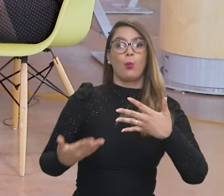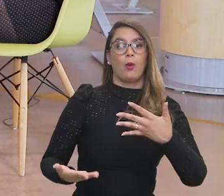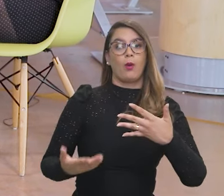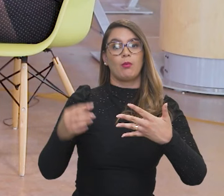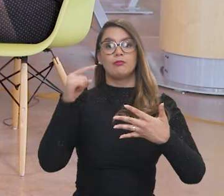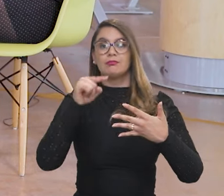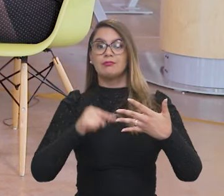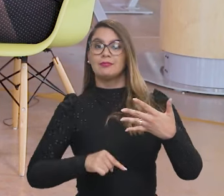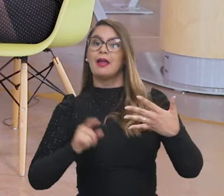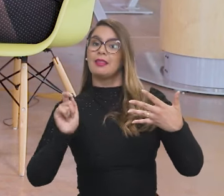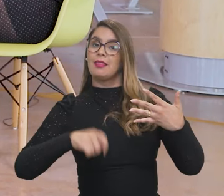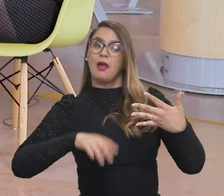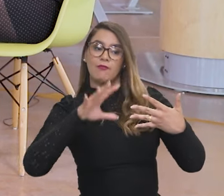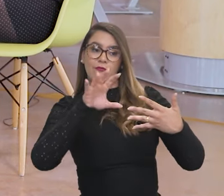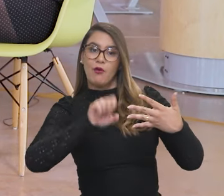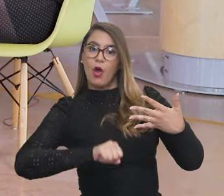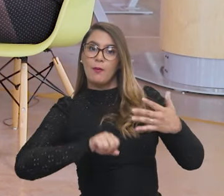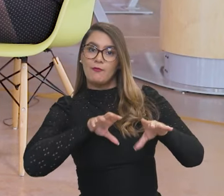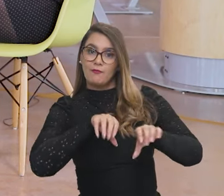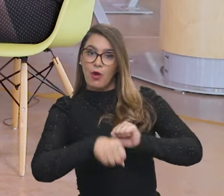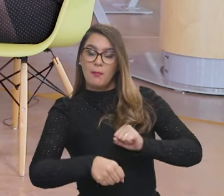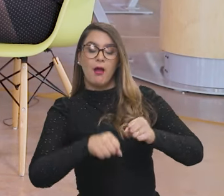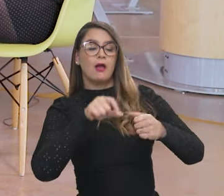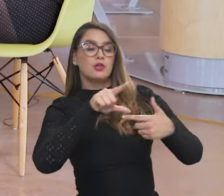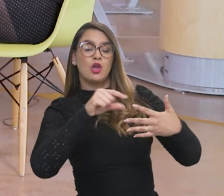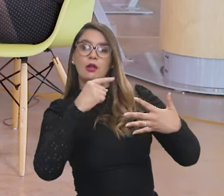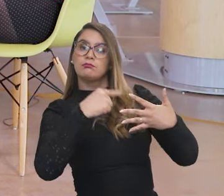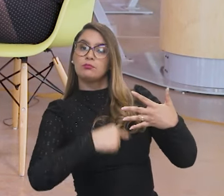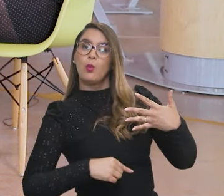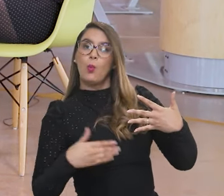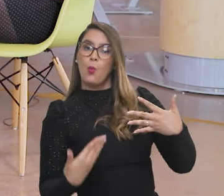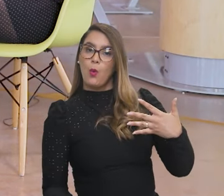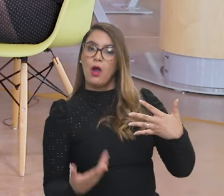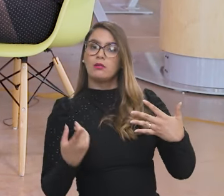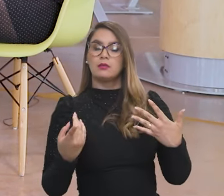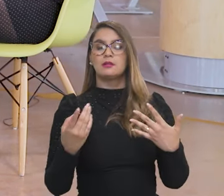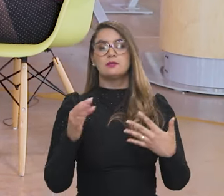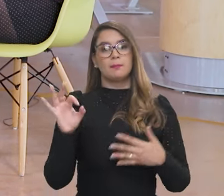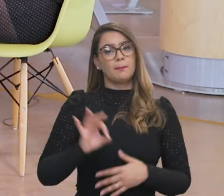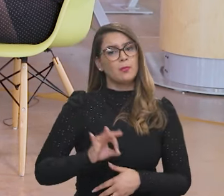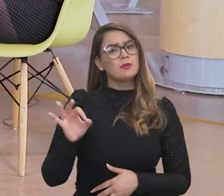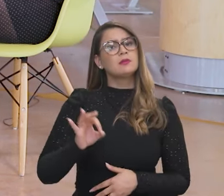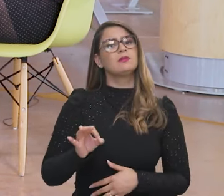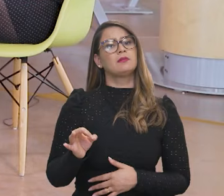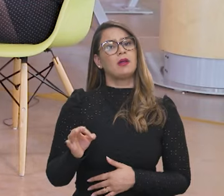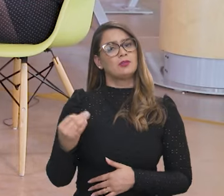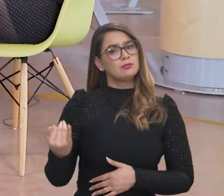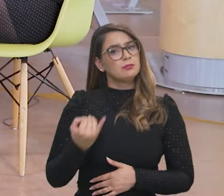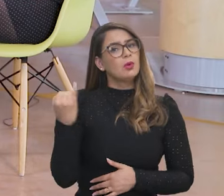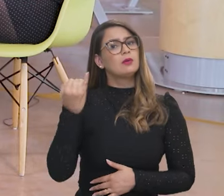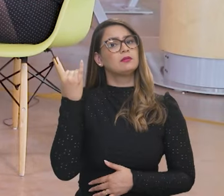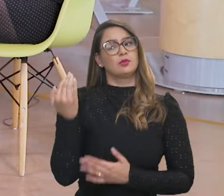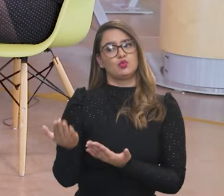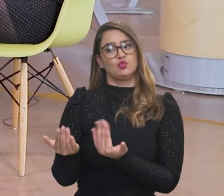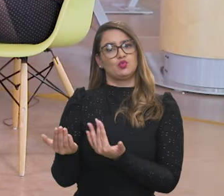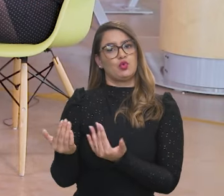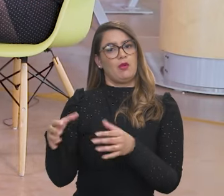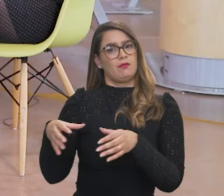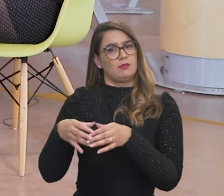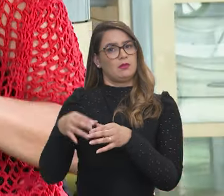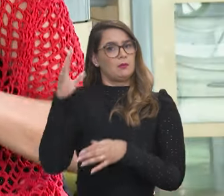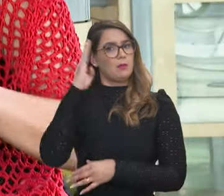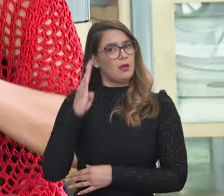capacitação, de qualificação dessa parceria importante da juventude brasileira.